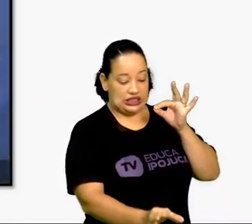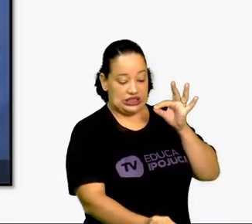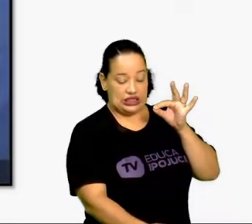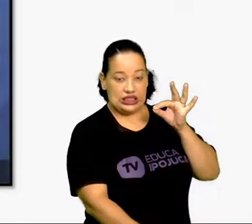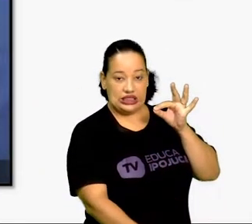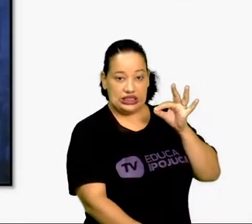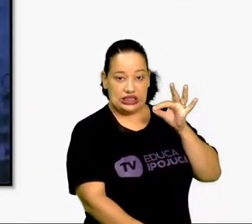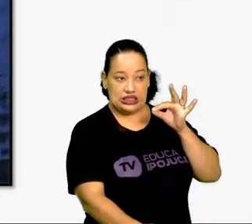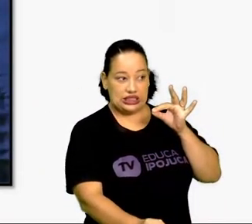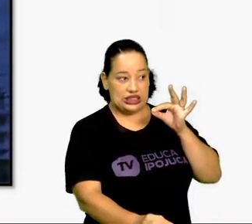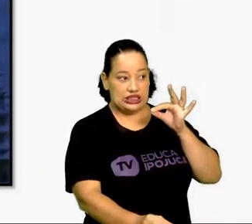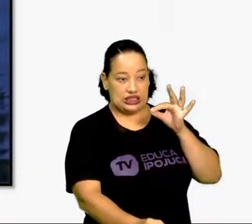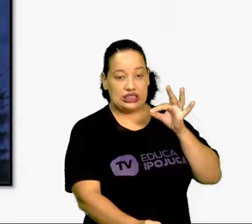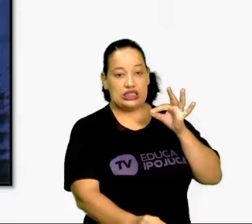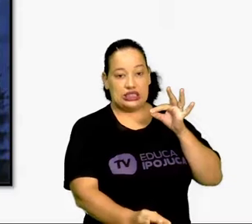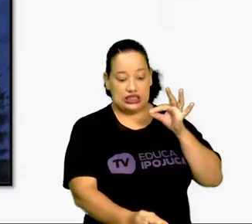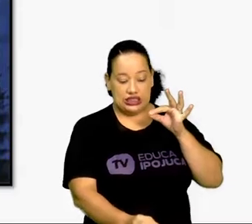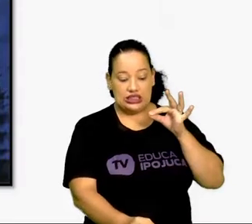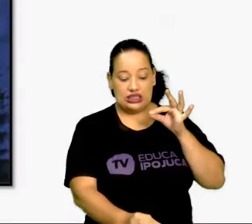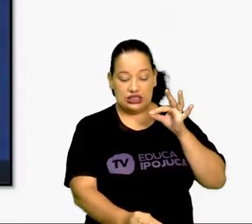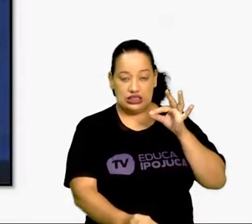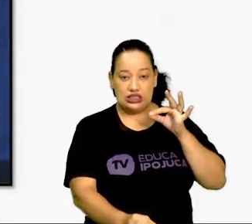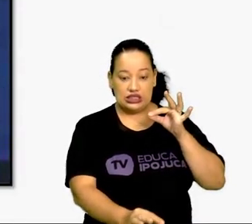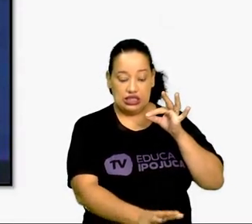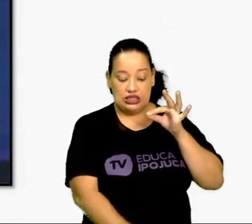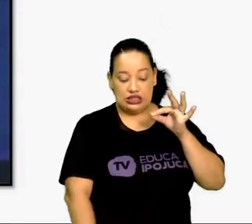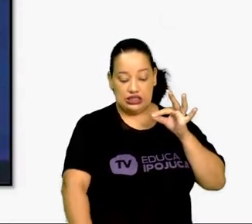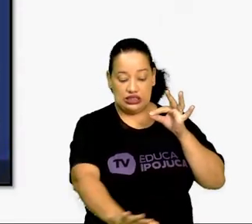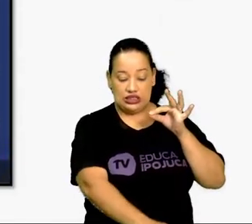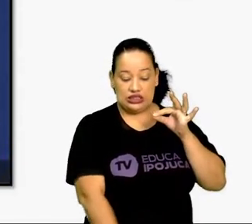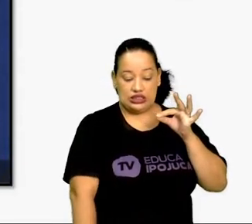câmera. Em que dimensão ela está chegando.